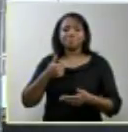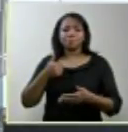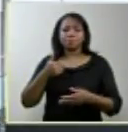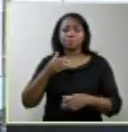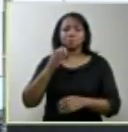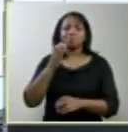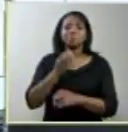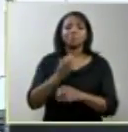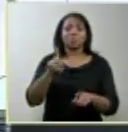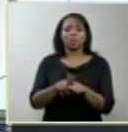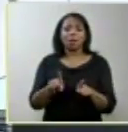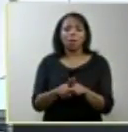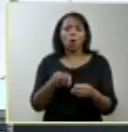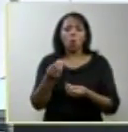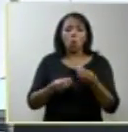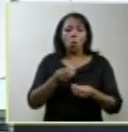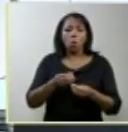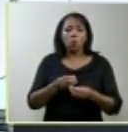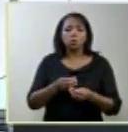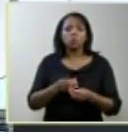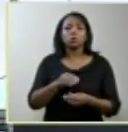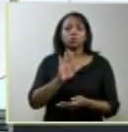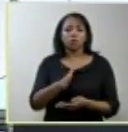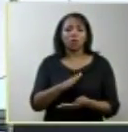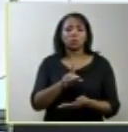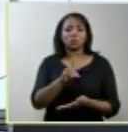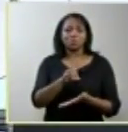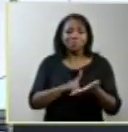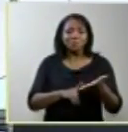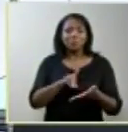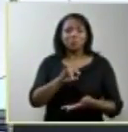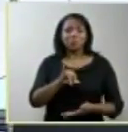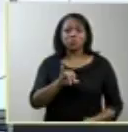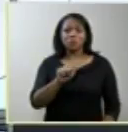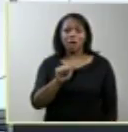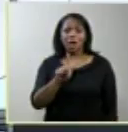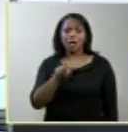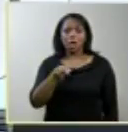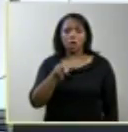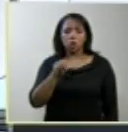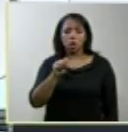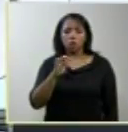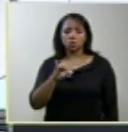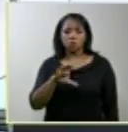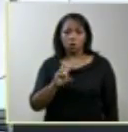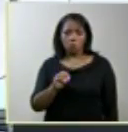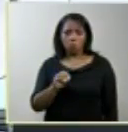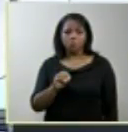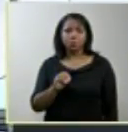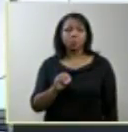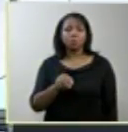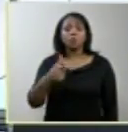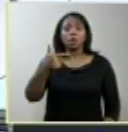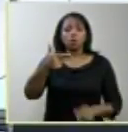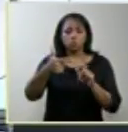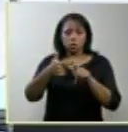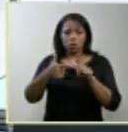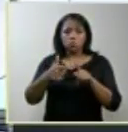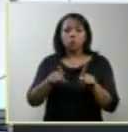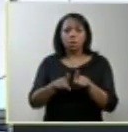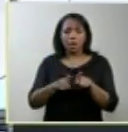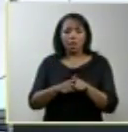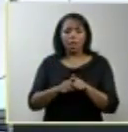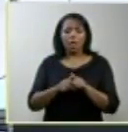diagnóstico nas mulheres grávidas de um feto com anencefalia o segundo ponto de vista ético